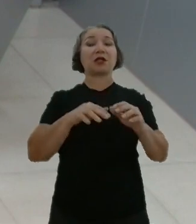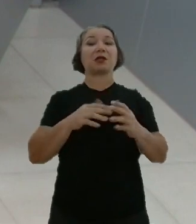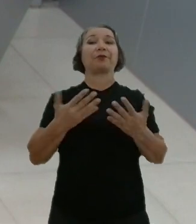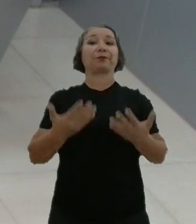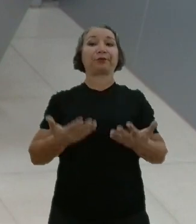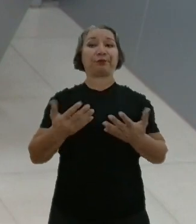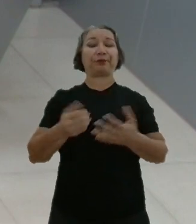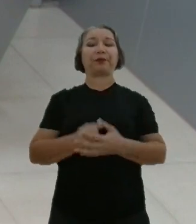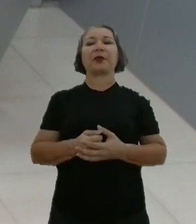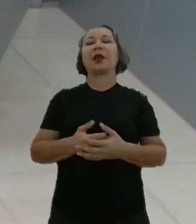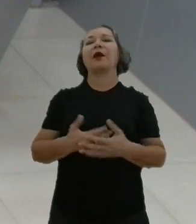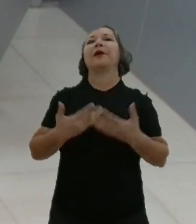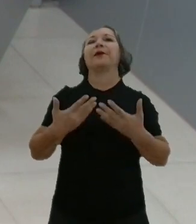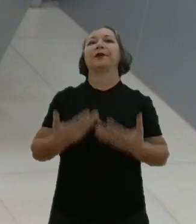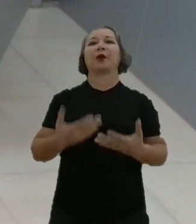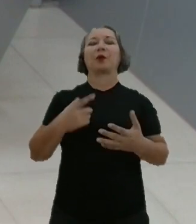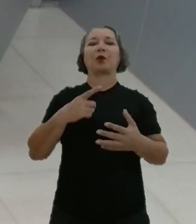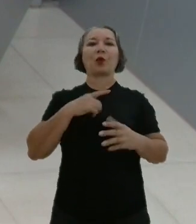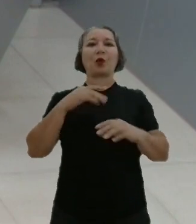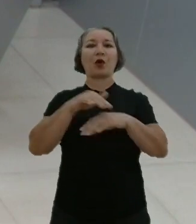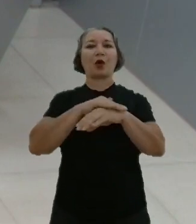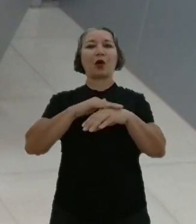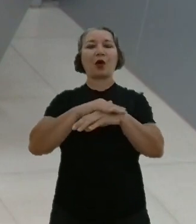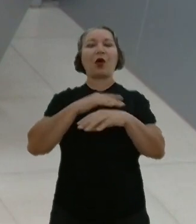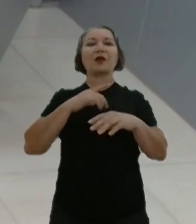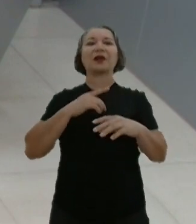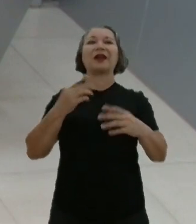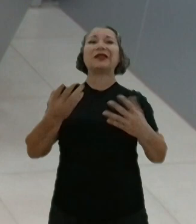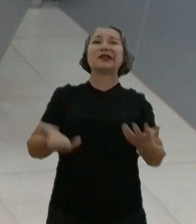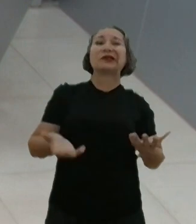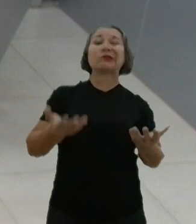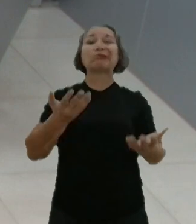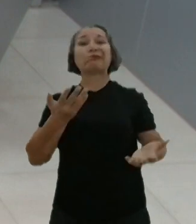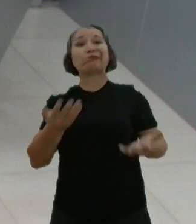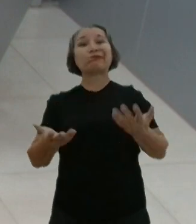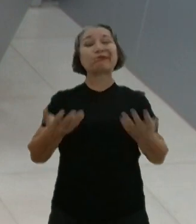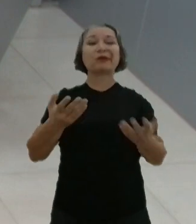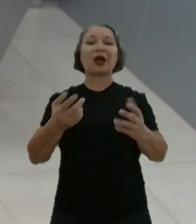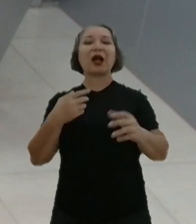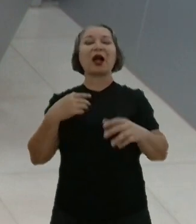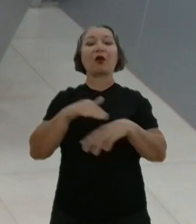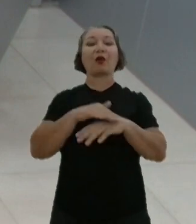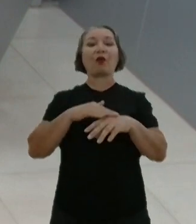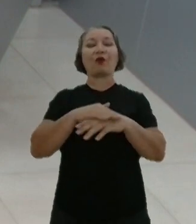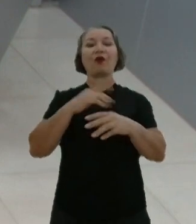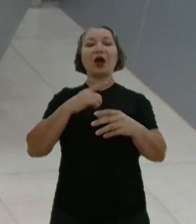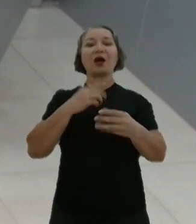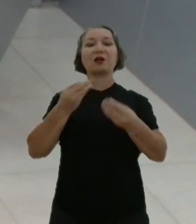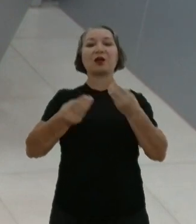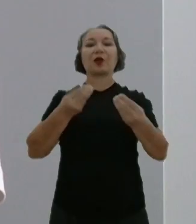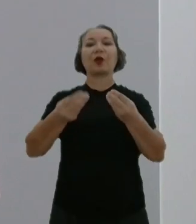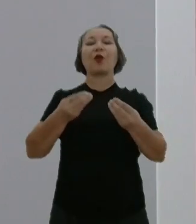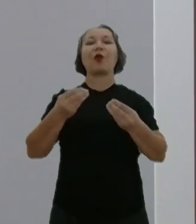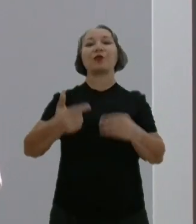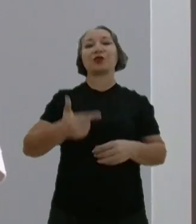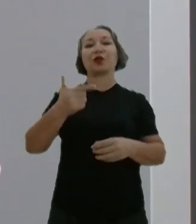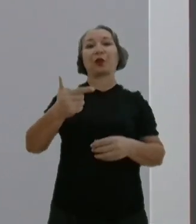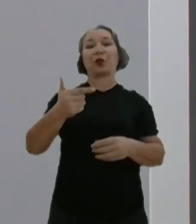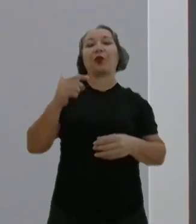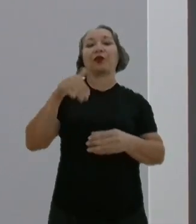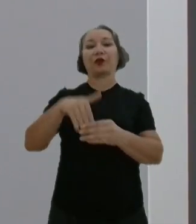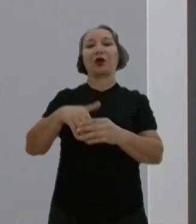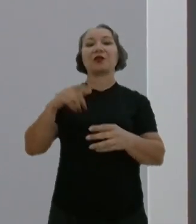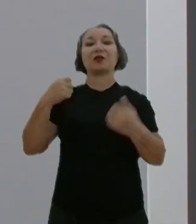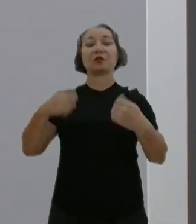incipientes ainda. A discussão maior agora é essa questão do segundo turno, a gente tem que eleger o Abílio, no